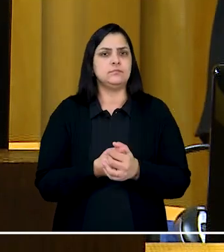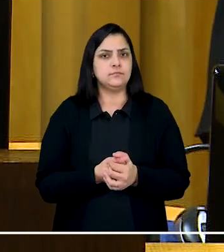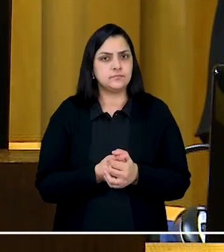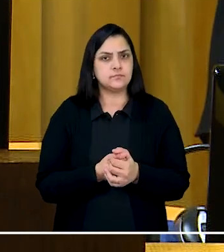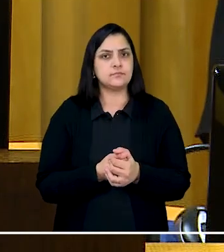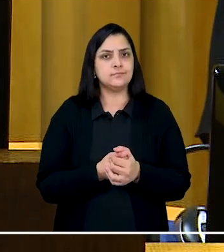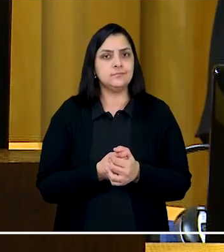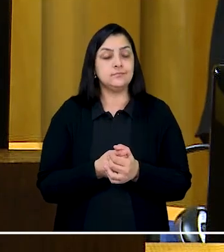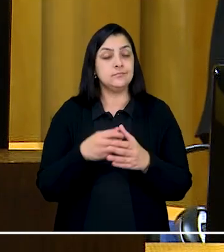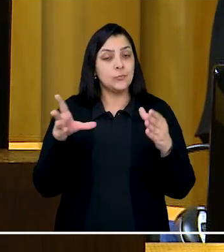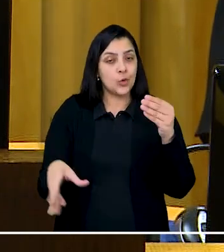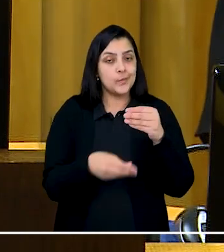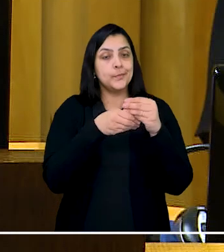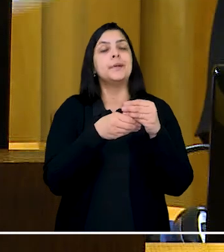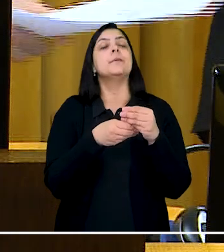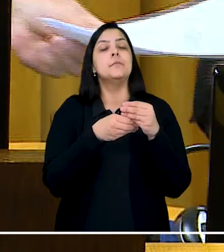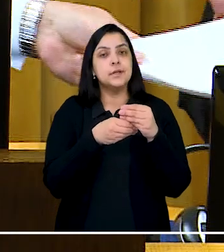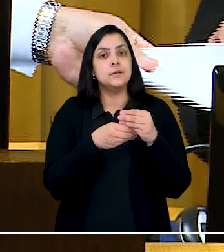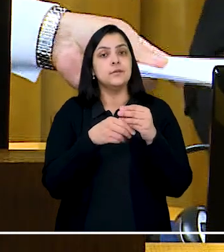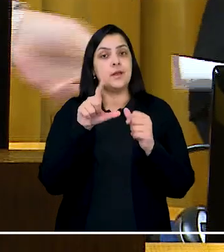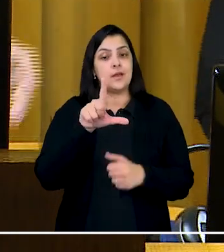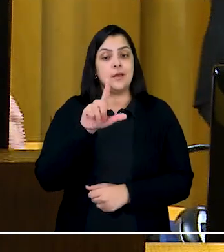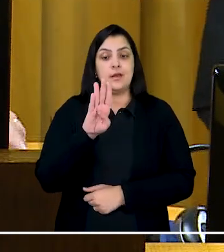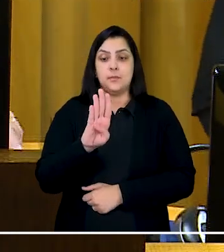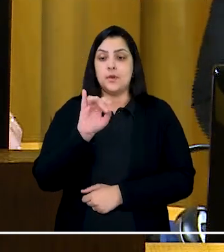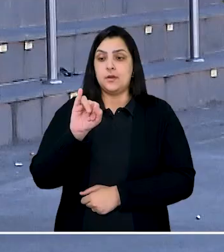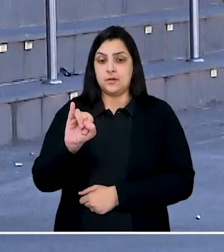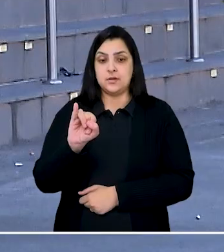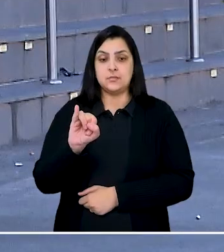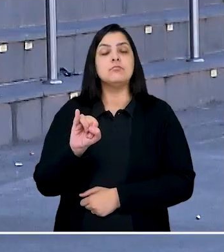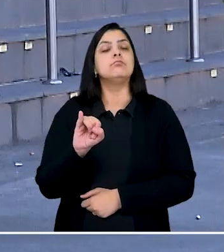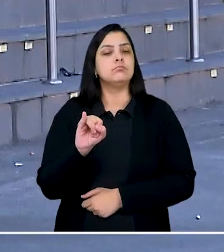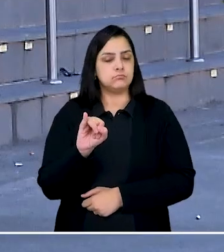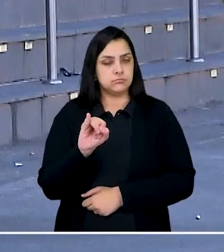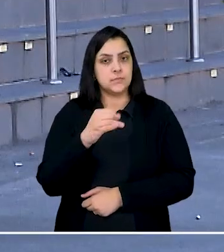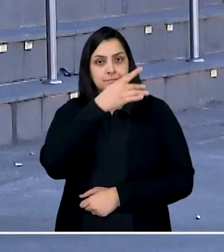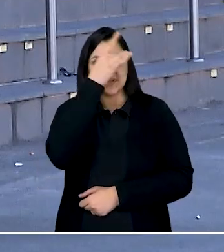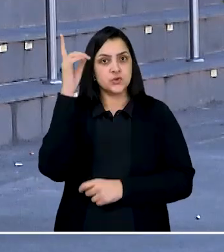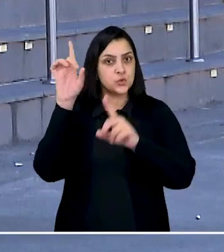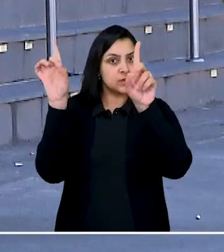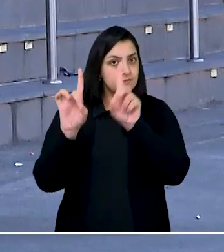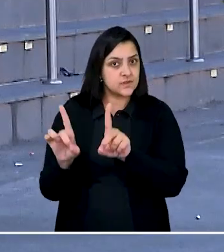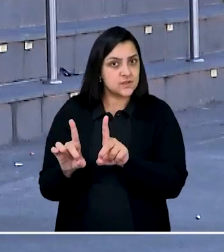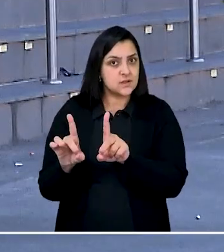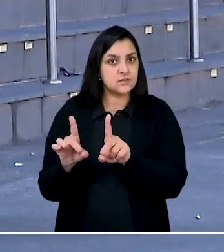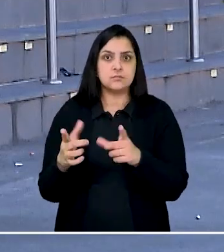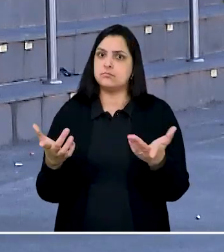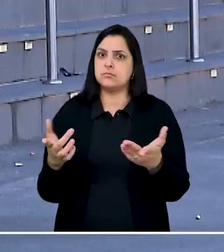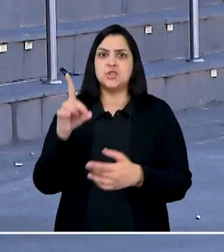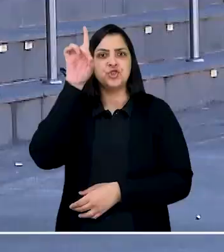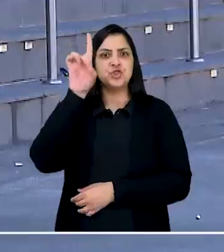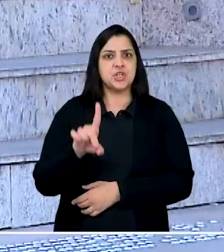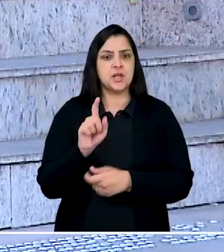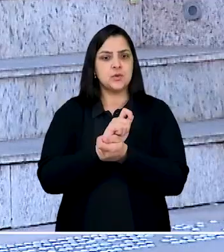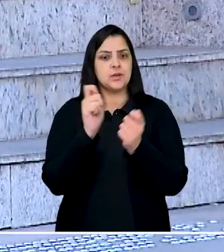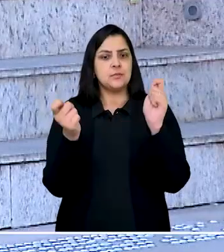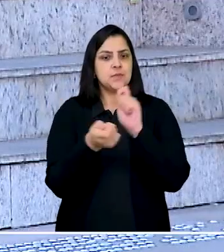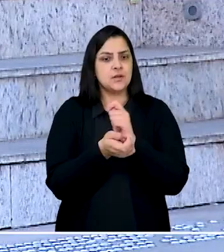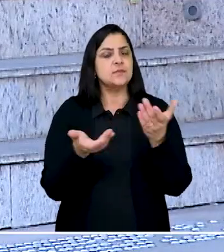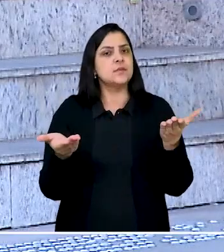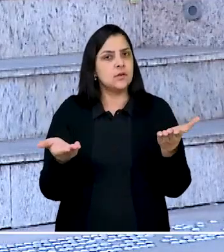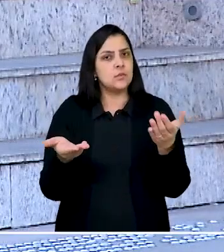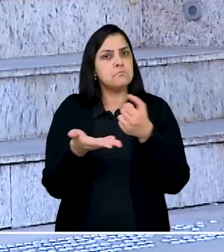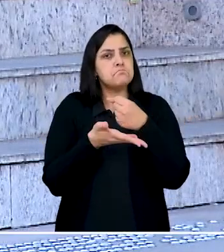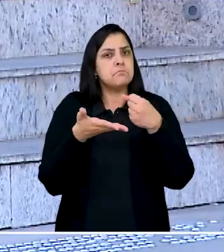complemento às normas internacionais, a Lei Brasileira de Inclusão prevê às pessoas com deficiência o direito à adaptação